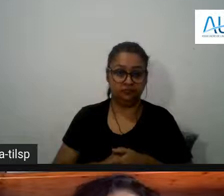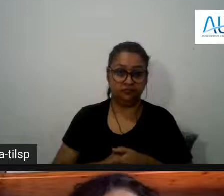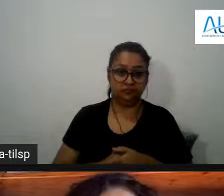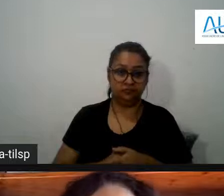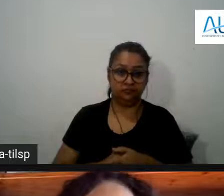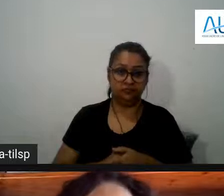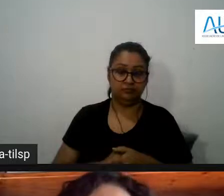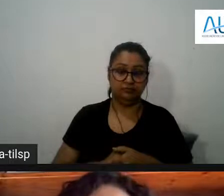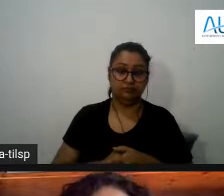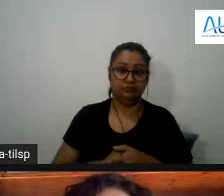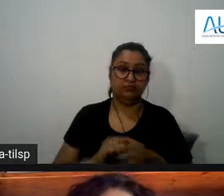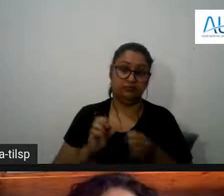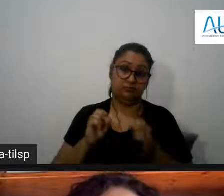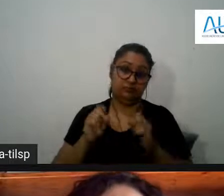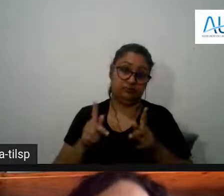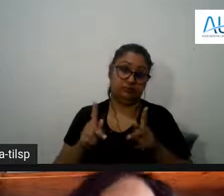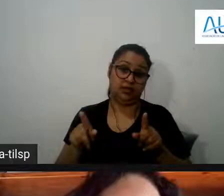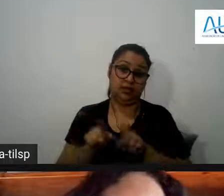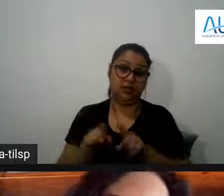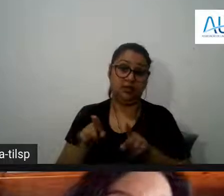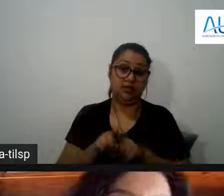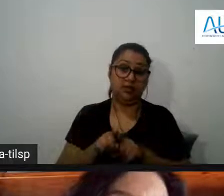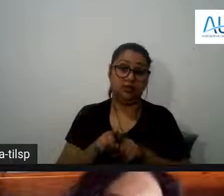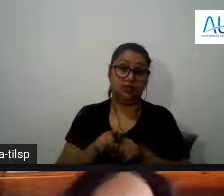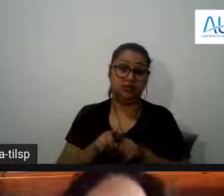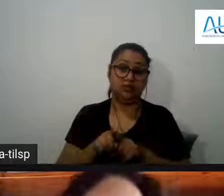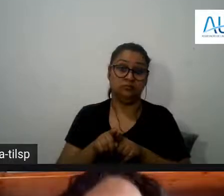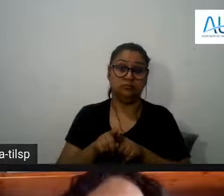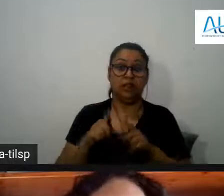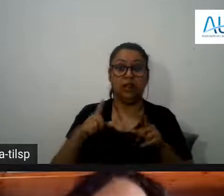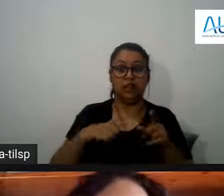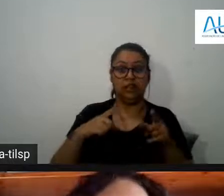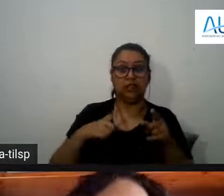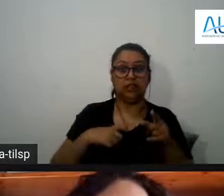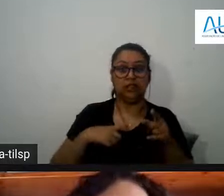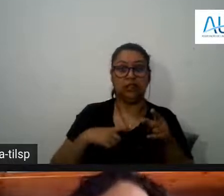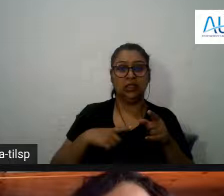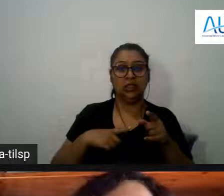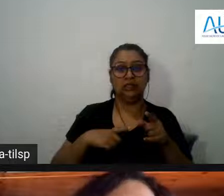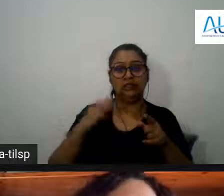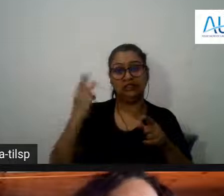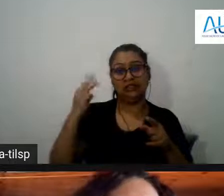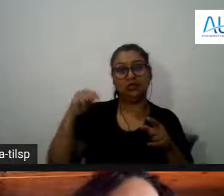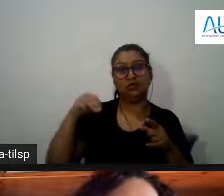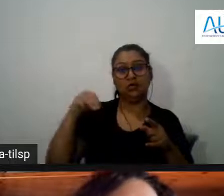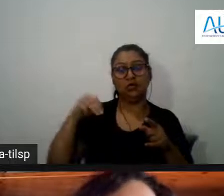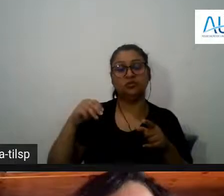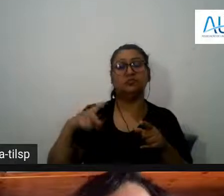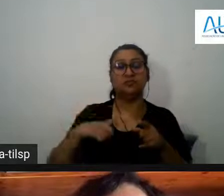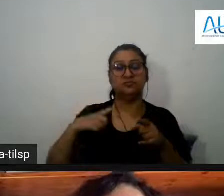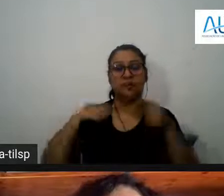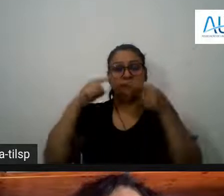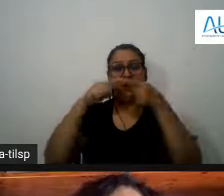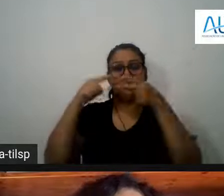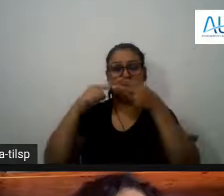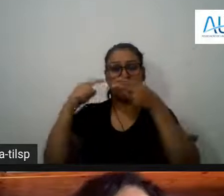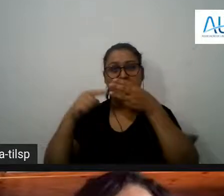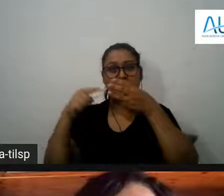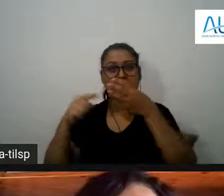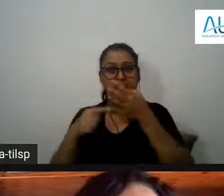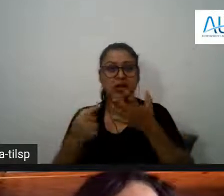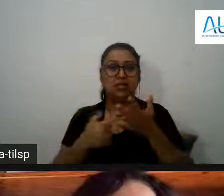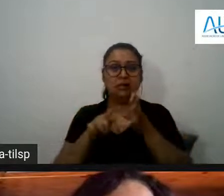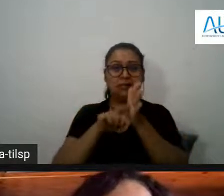ok nós temos aí também olha nós temos vários nós temos ainda três minutos e nós temos vários comentários né